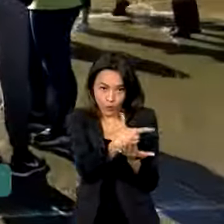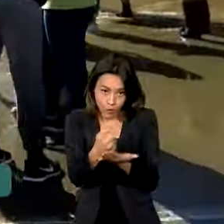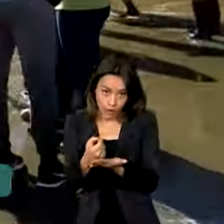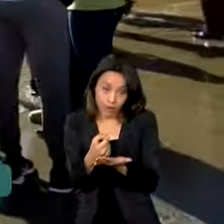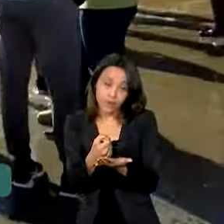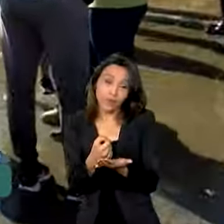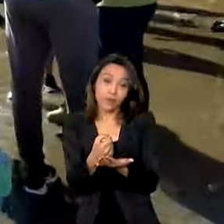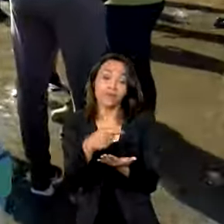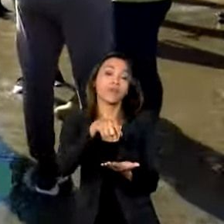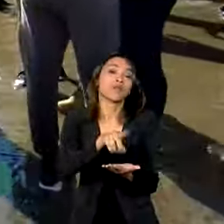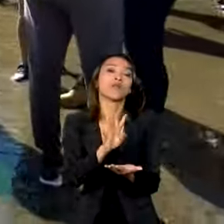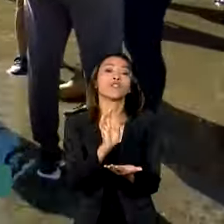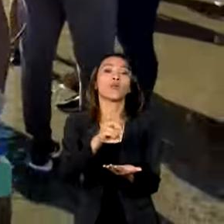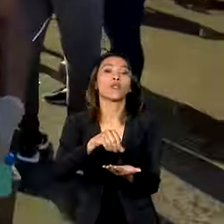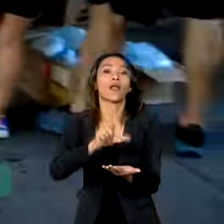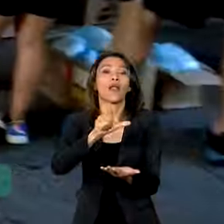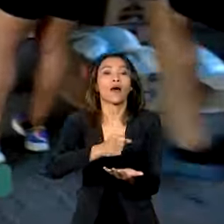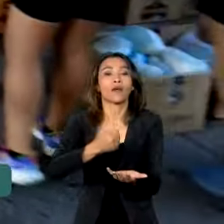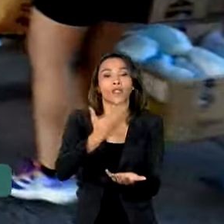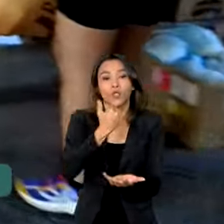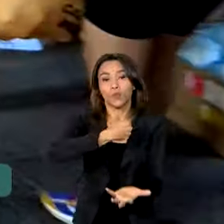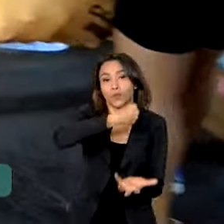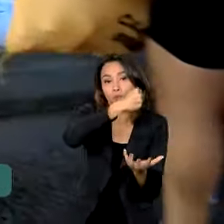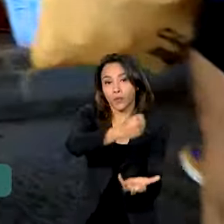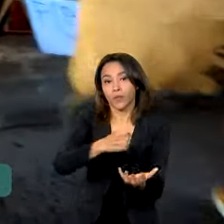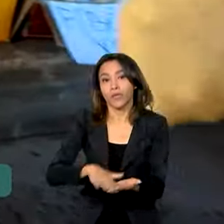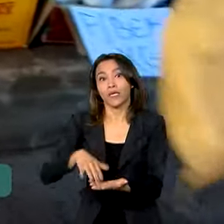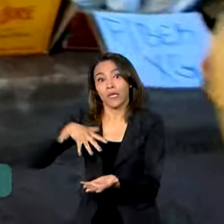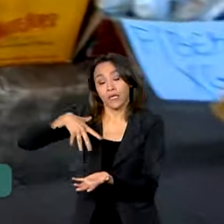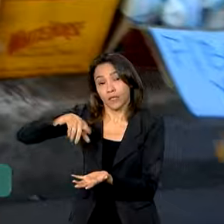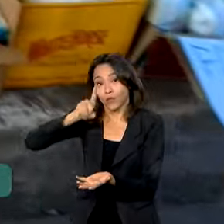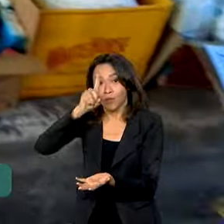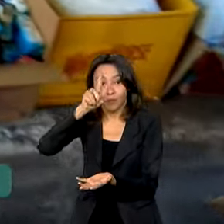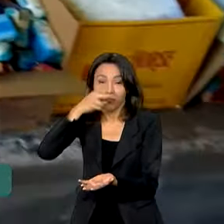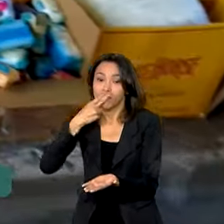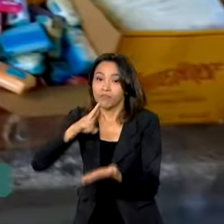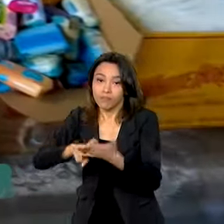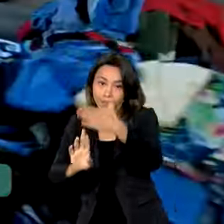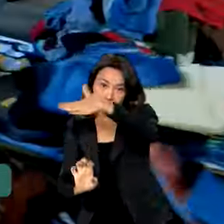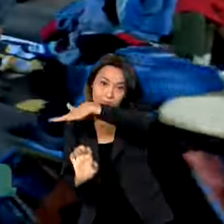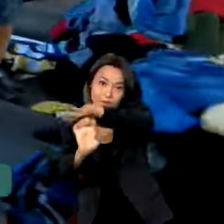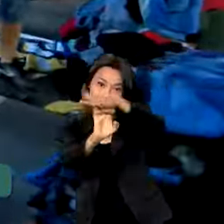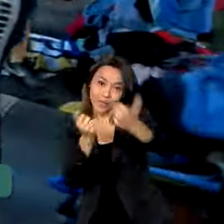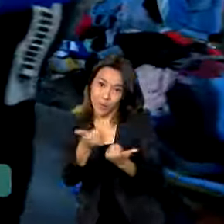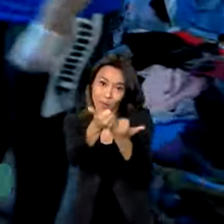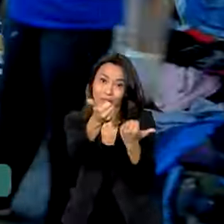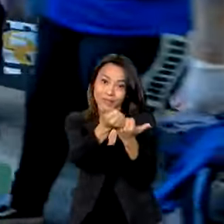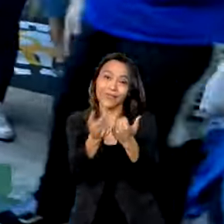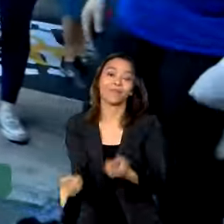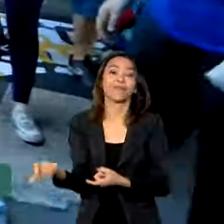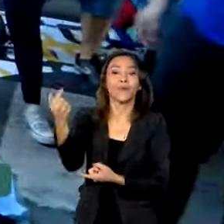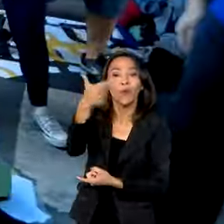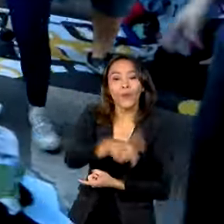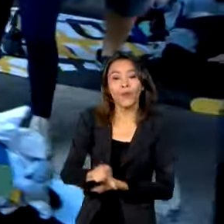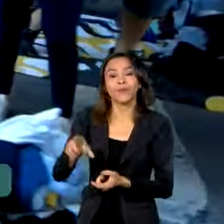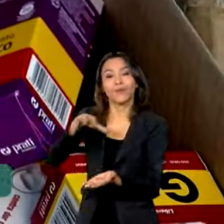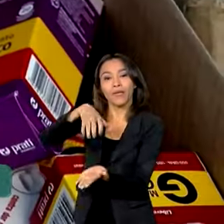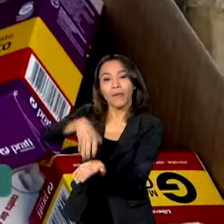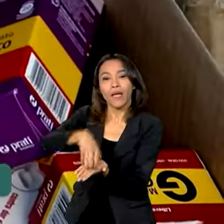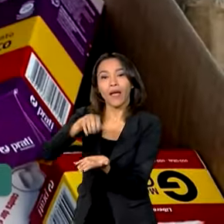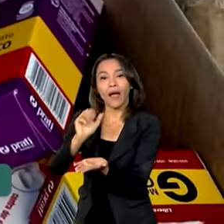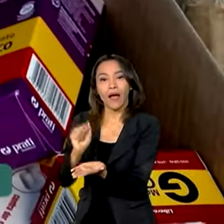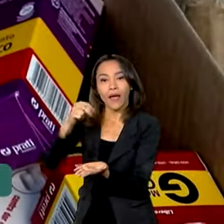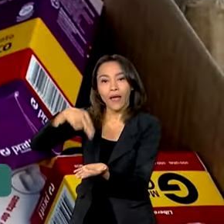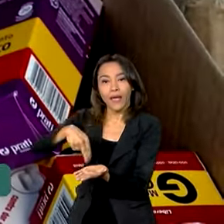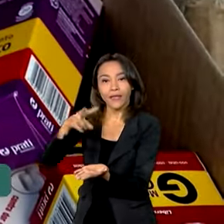donativos em 4 mil agências dos Correios em todo o país. A Agência Nacional de Transportes Terrestres, a NTT,